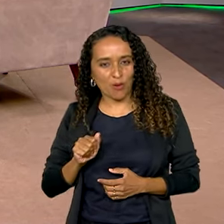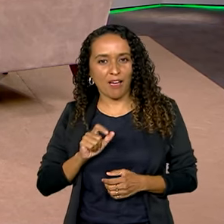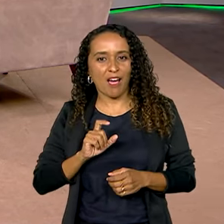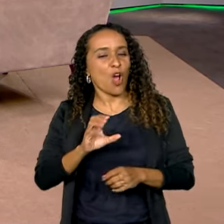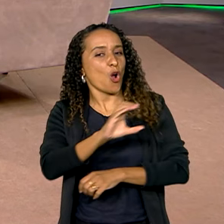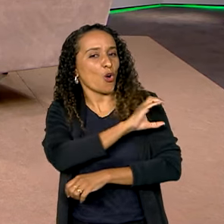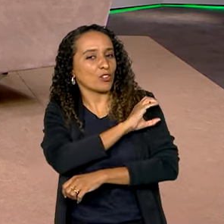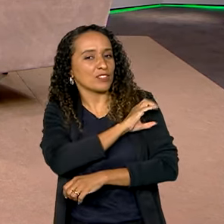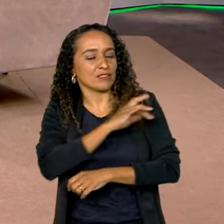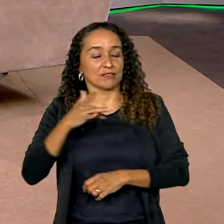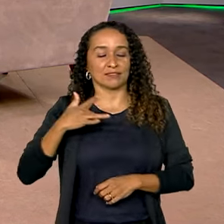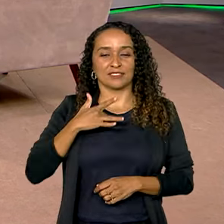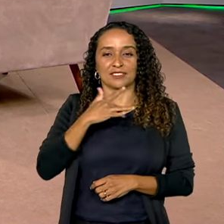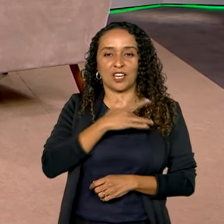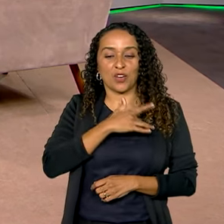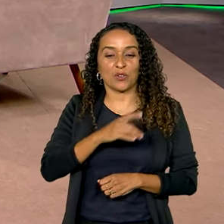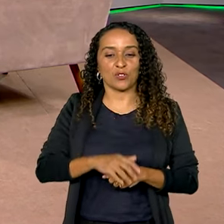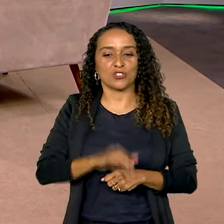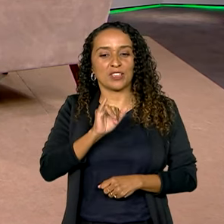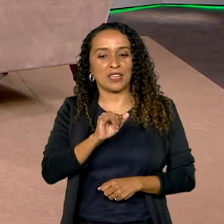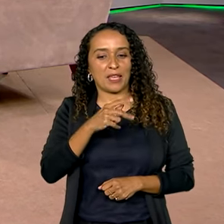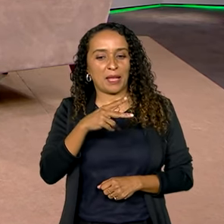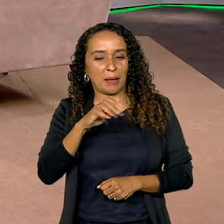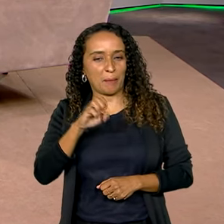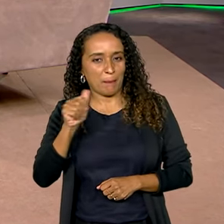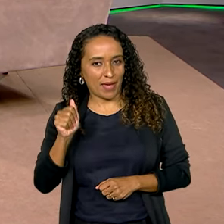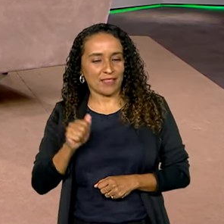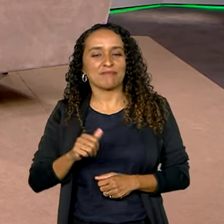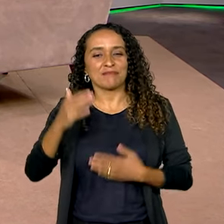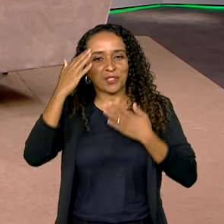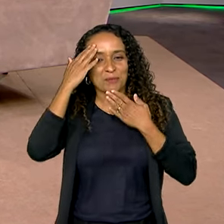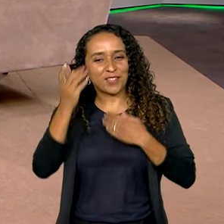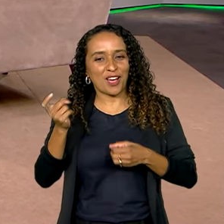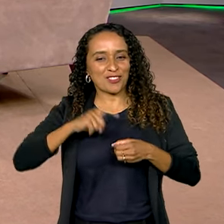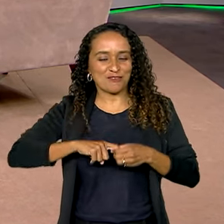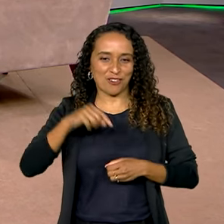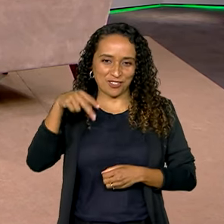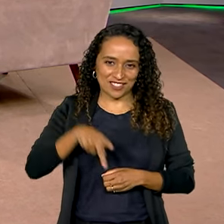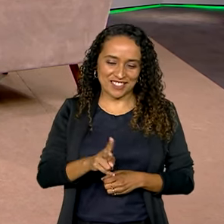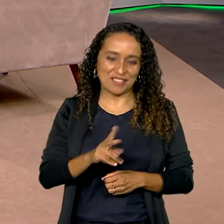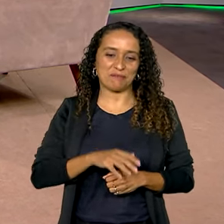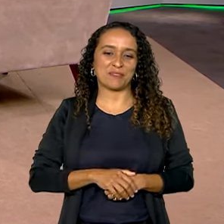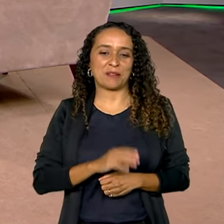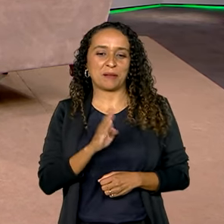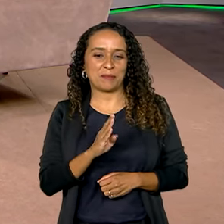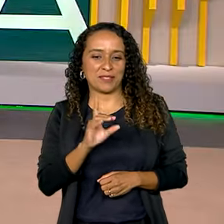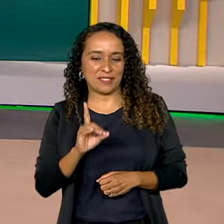coordenadora de saúde lá do IPEA, muito obrigada e volte sempre aqui ao Brasil em Dia. Muito obrigada.